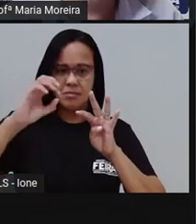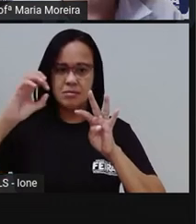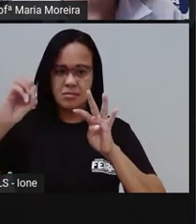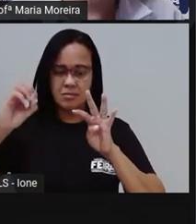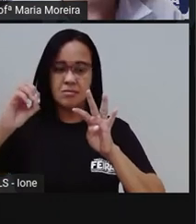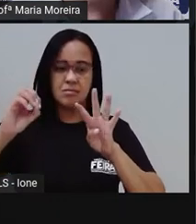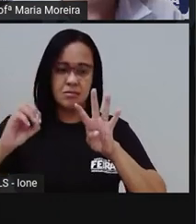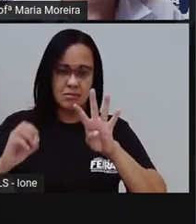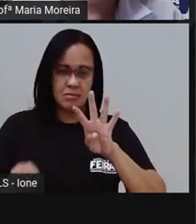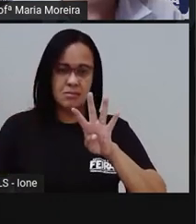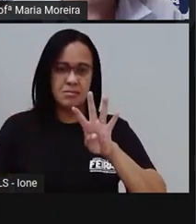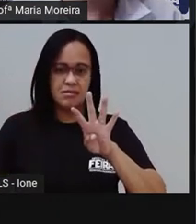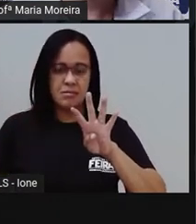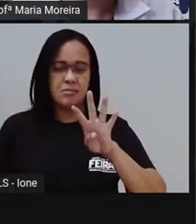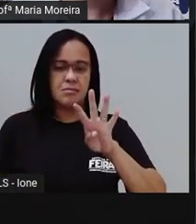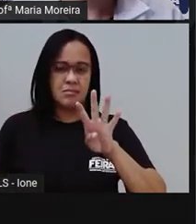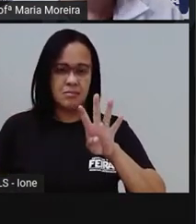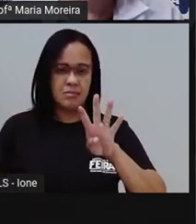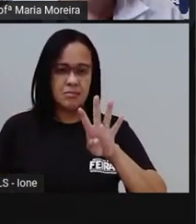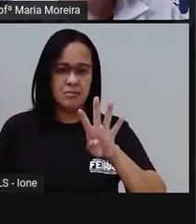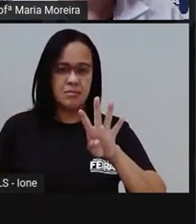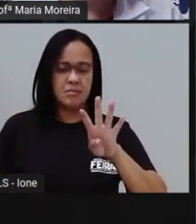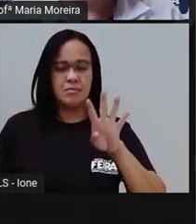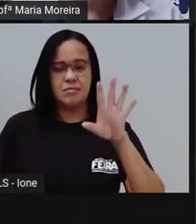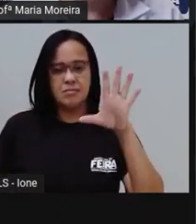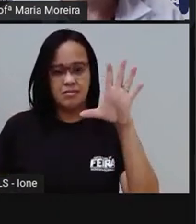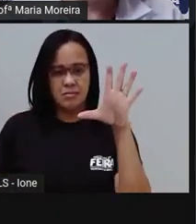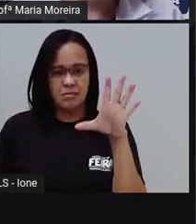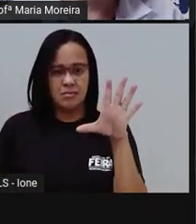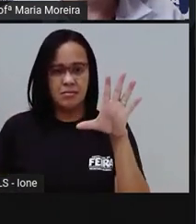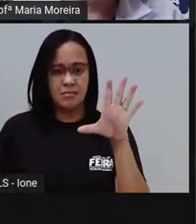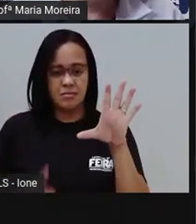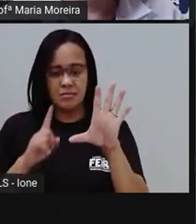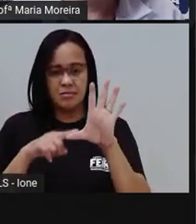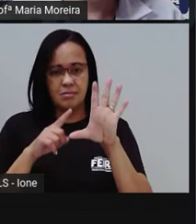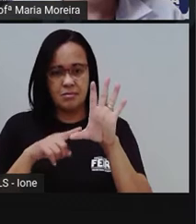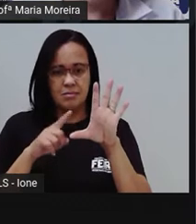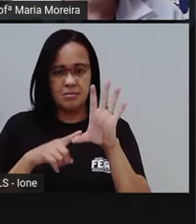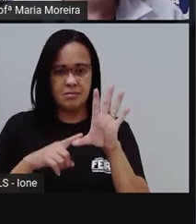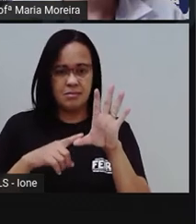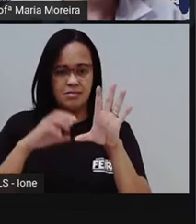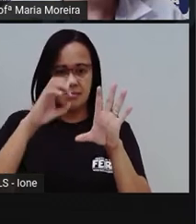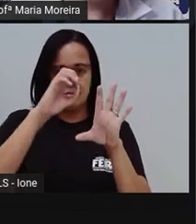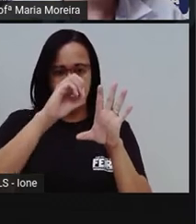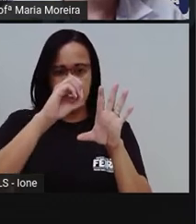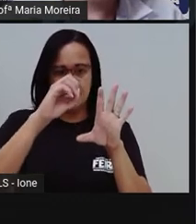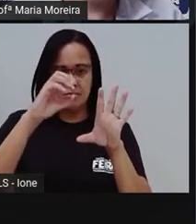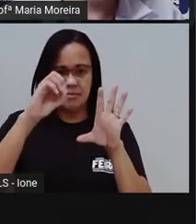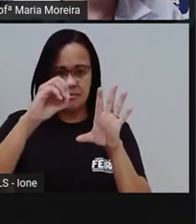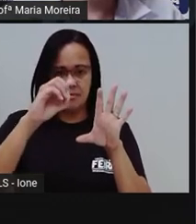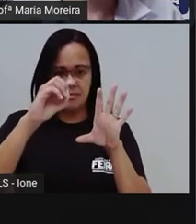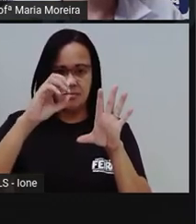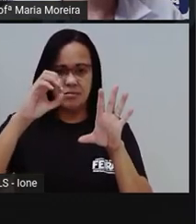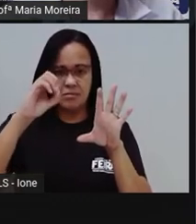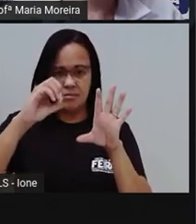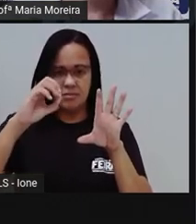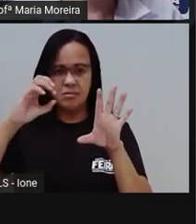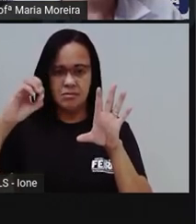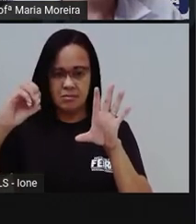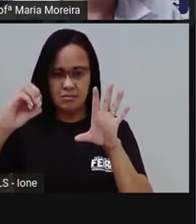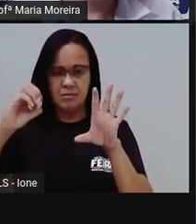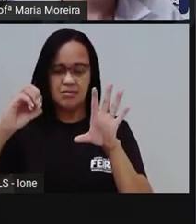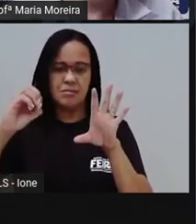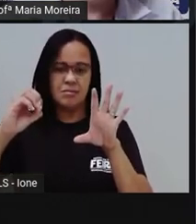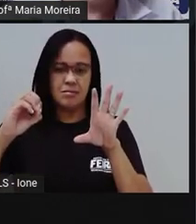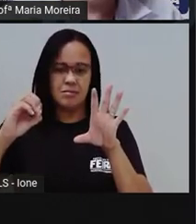carro. Quantas rodas também? Quatro. Olha só. Vamos para o próximo agora? Cinco,